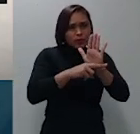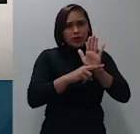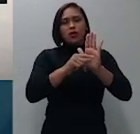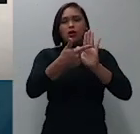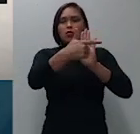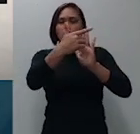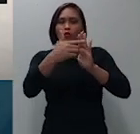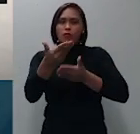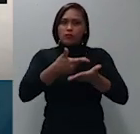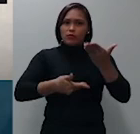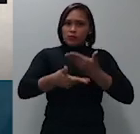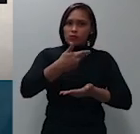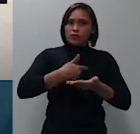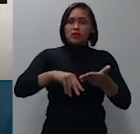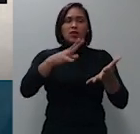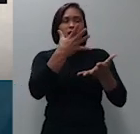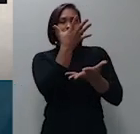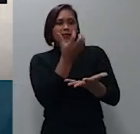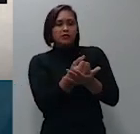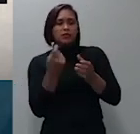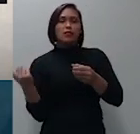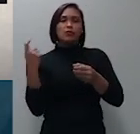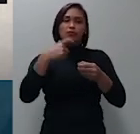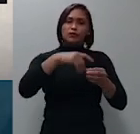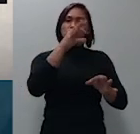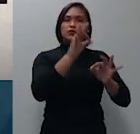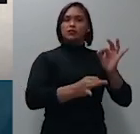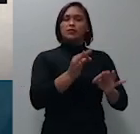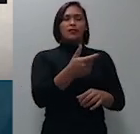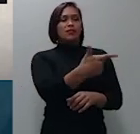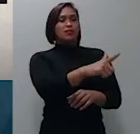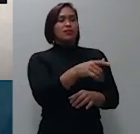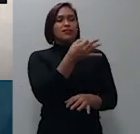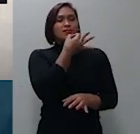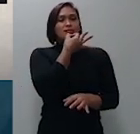habilitados na recuperação não se sujeitam ao limite